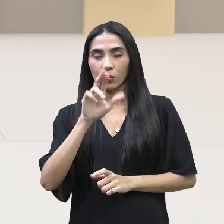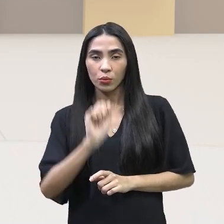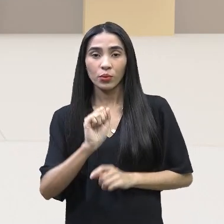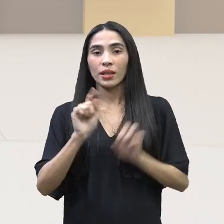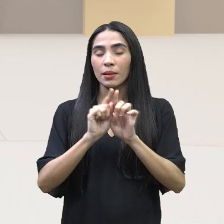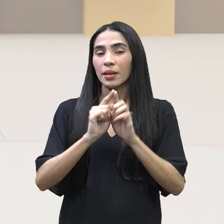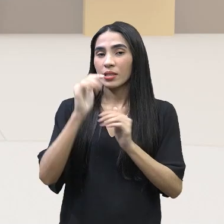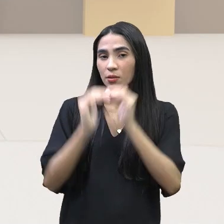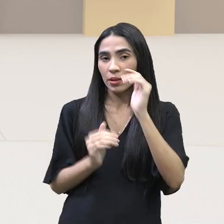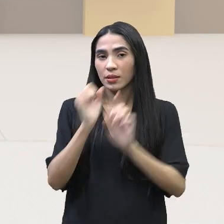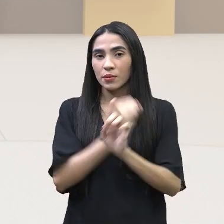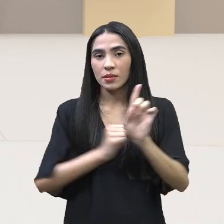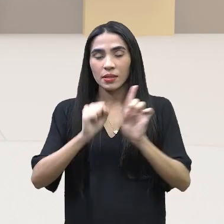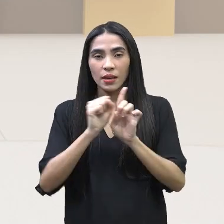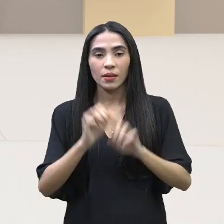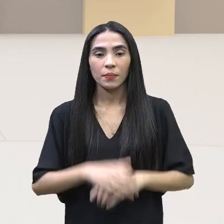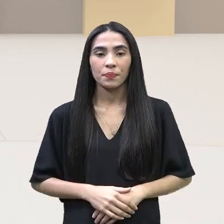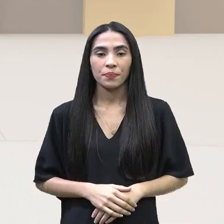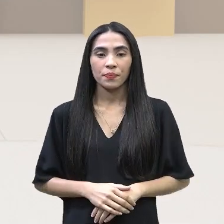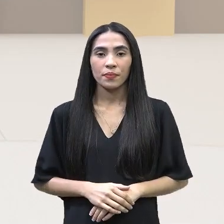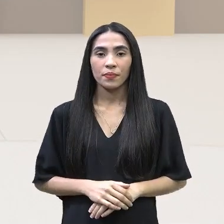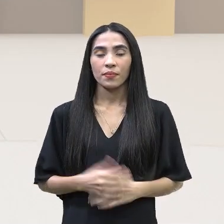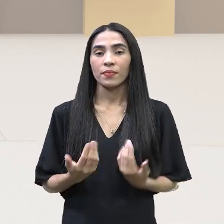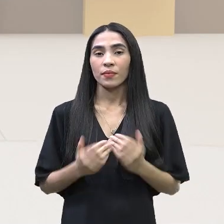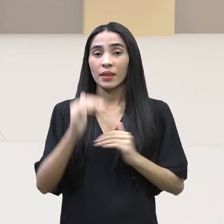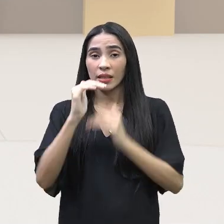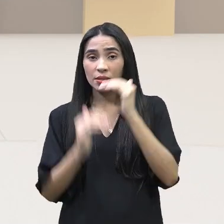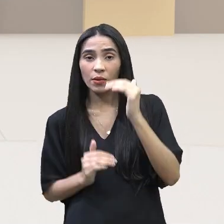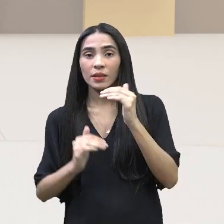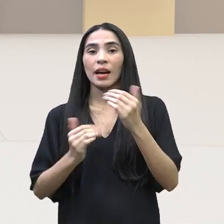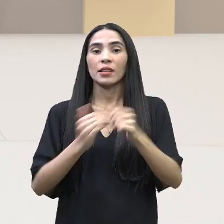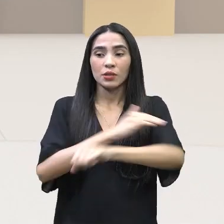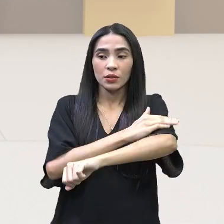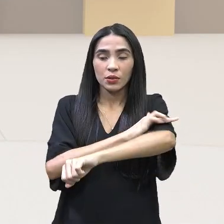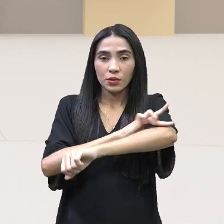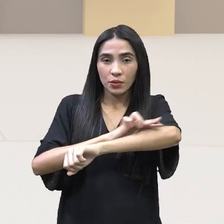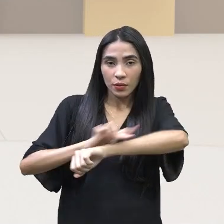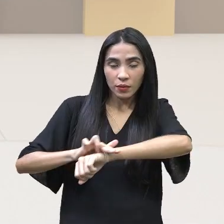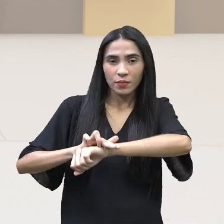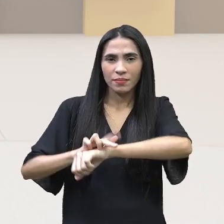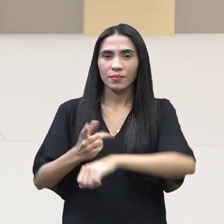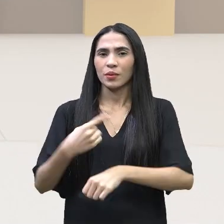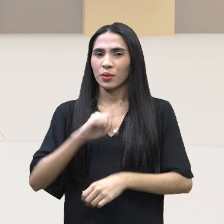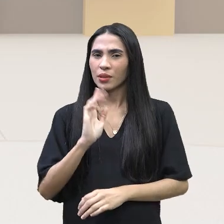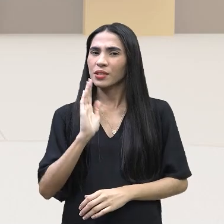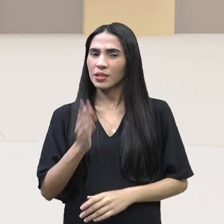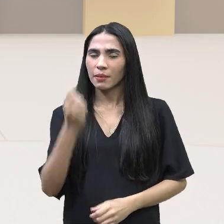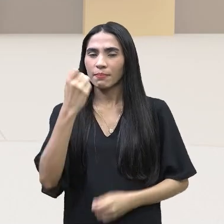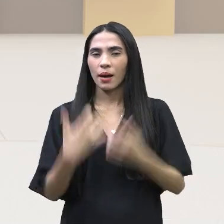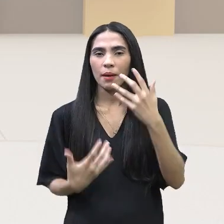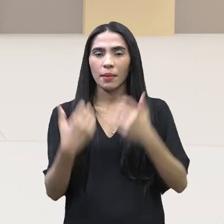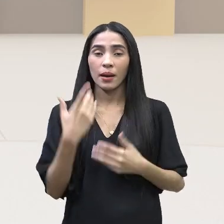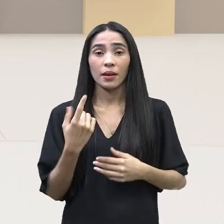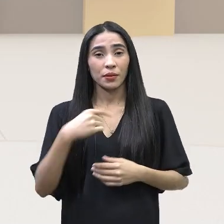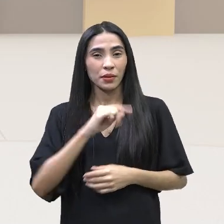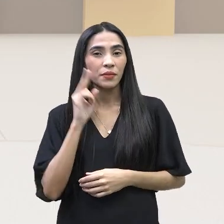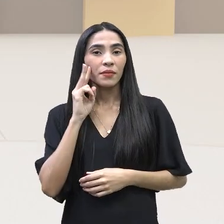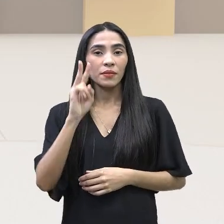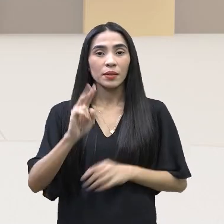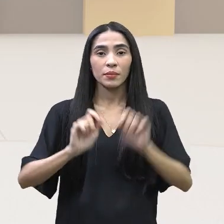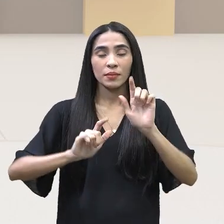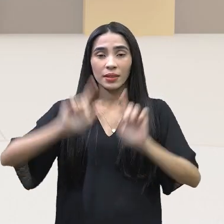sociais, desigualdade racial no Brasil. Já falamos demais sobre isso daí, né? Nós vemos na TV,